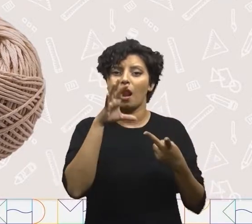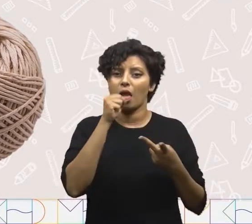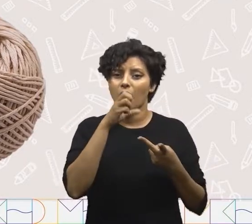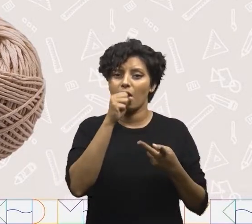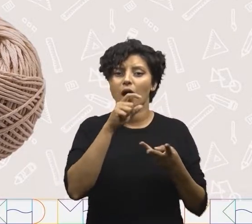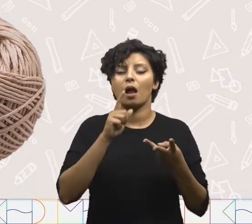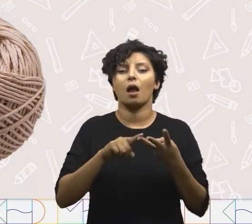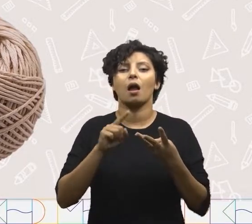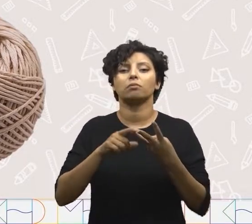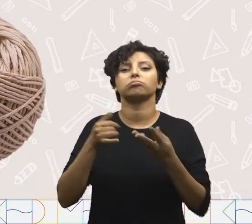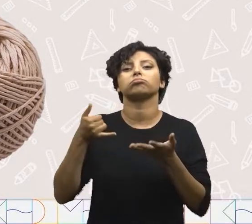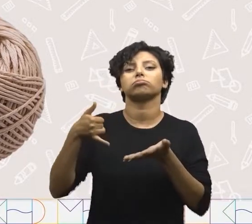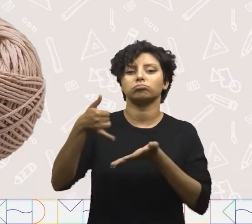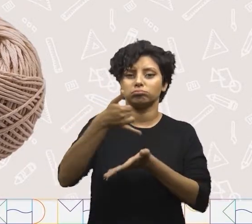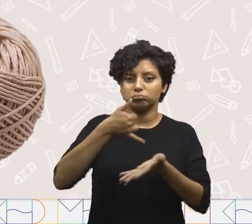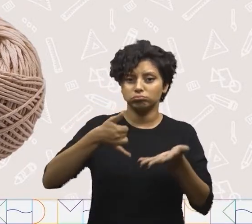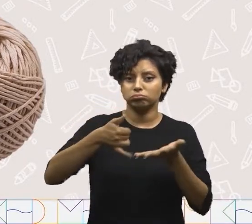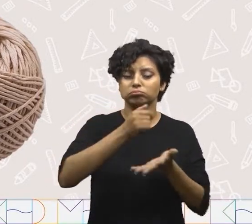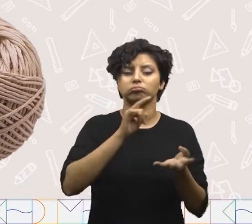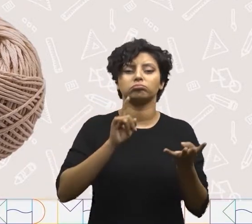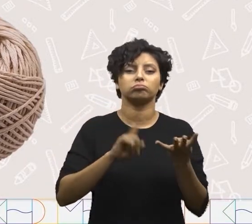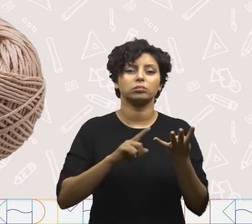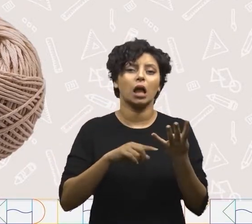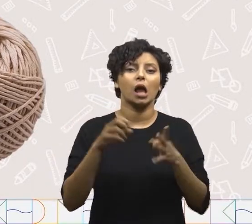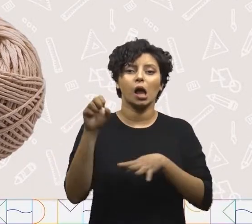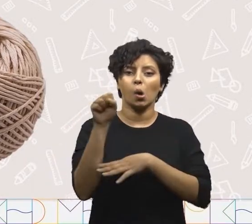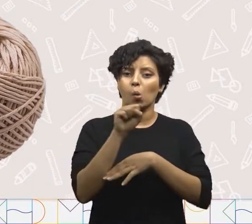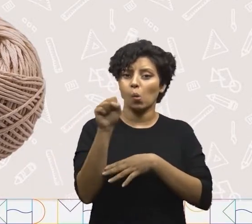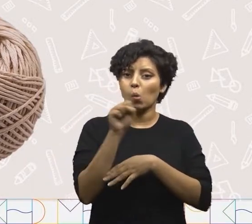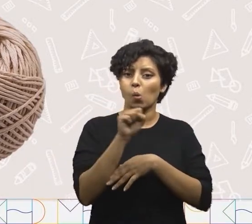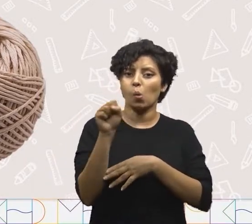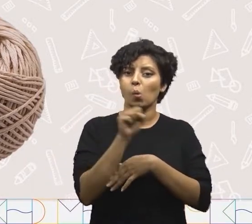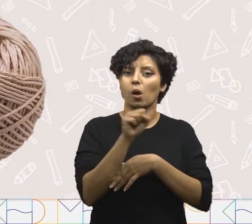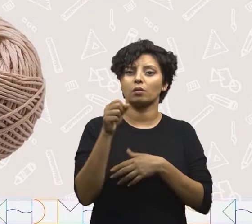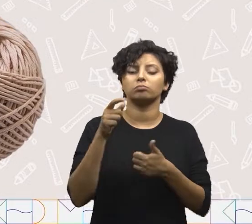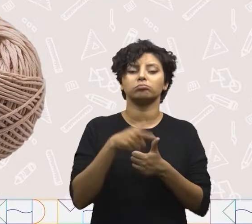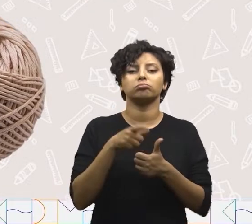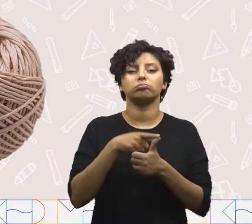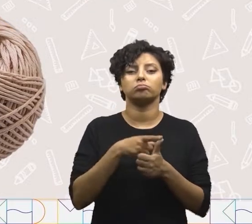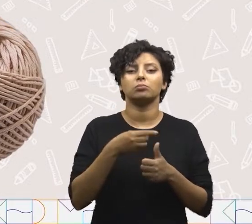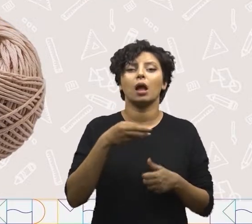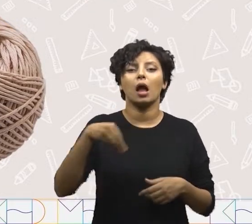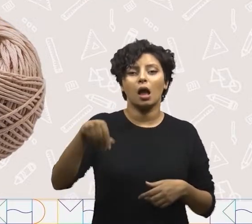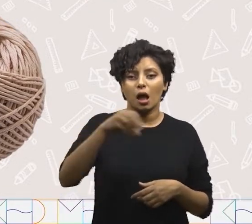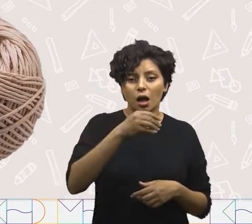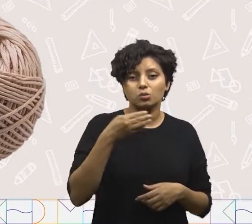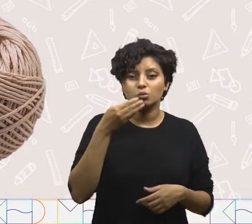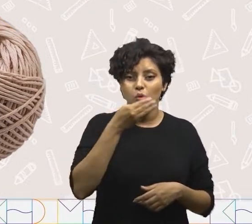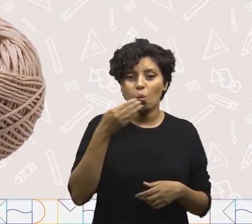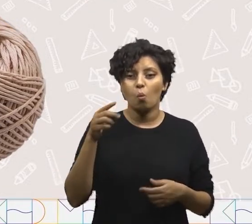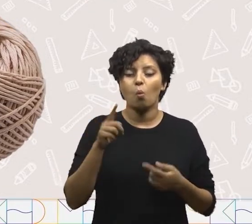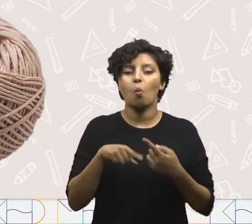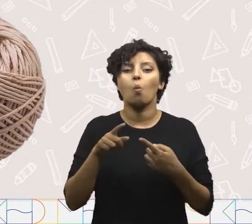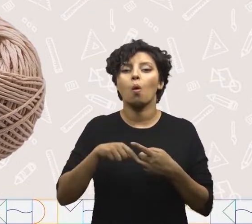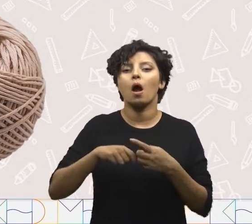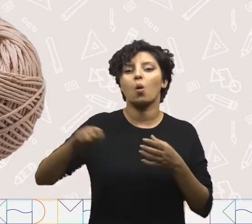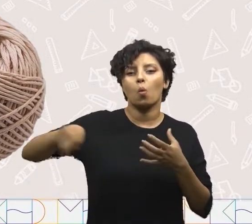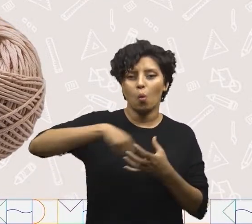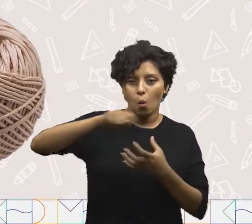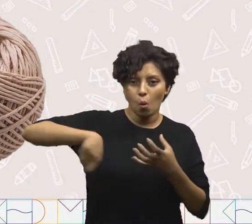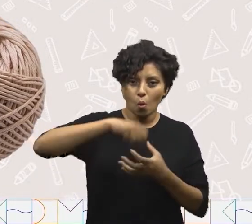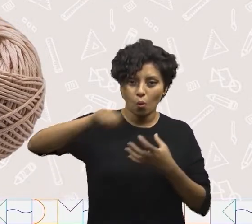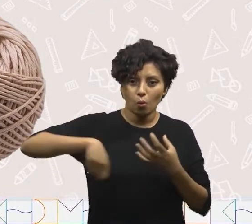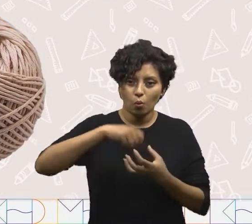laranja, uma garrafa de óleo, um carrinho, um quilo de açúcar e um barbante.